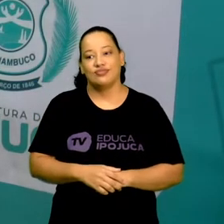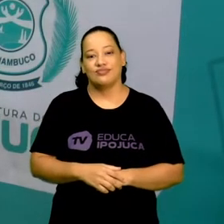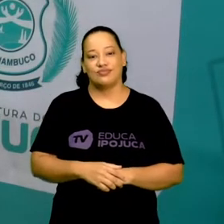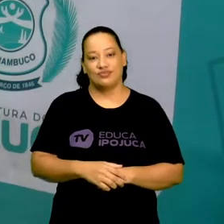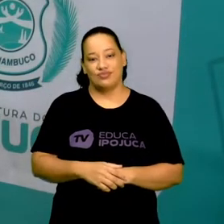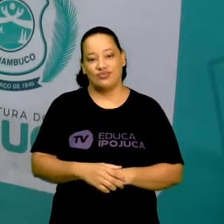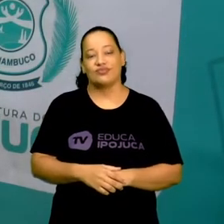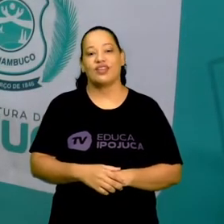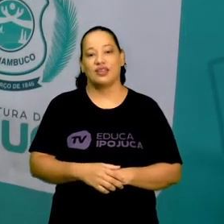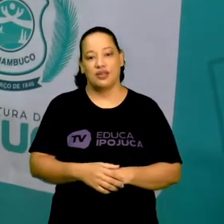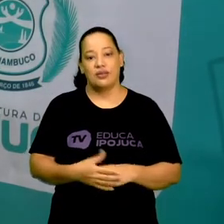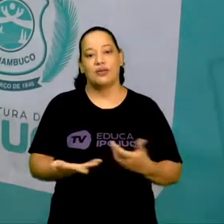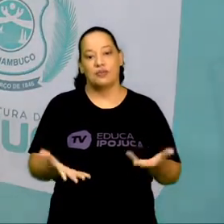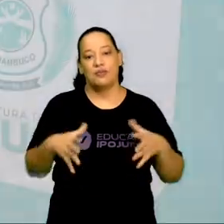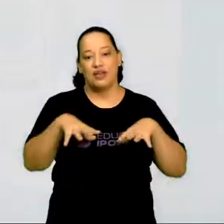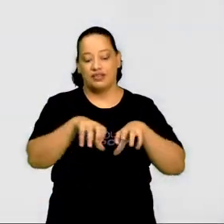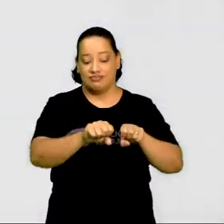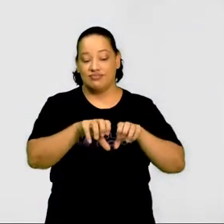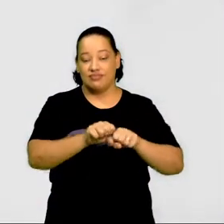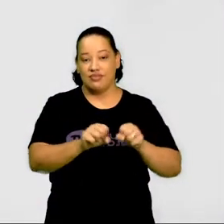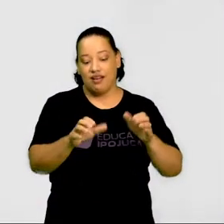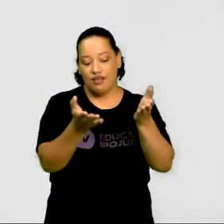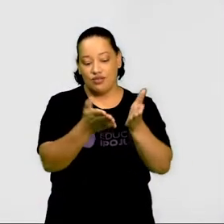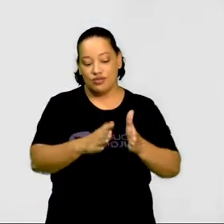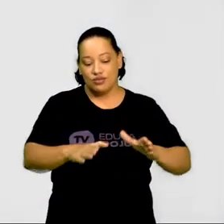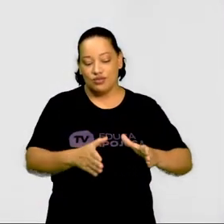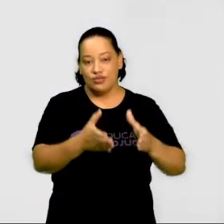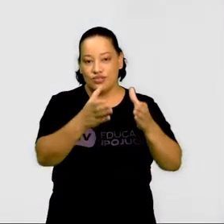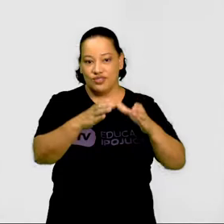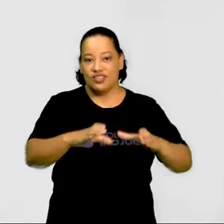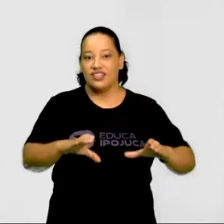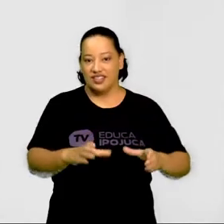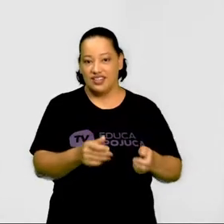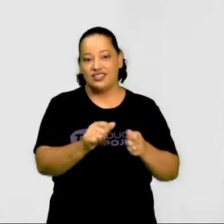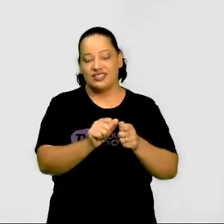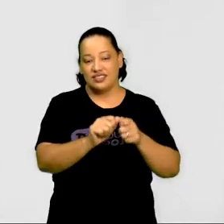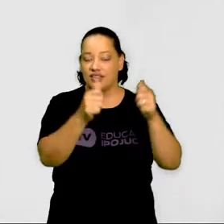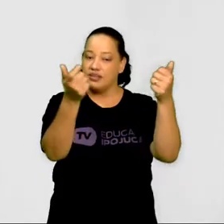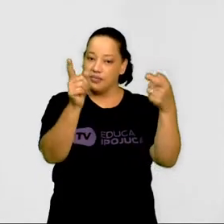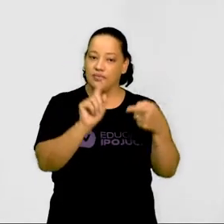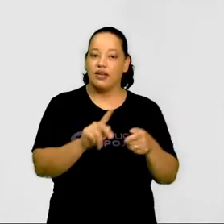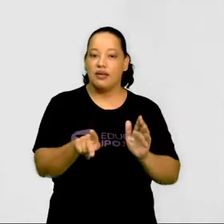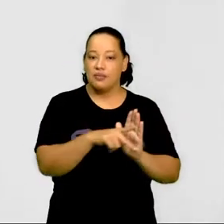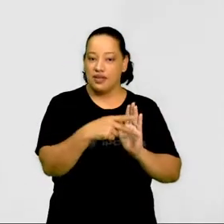A cerâmica, a produção da cerâmica como arte visual.